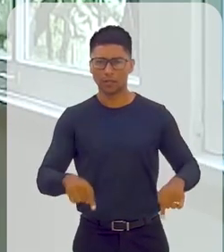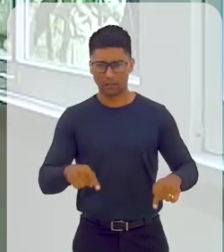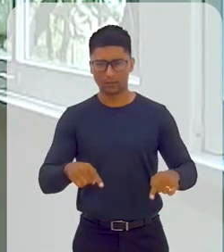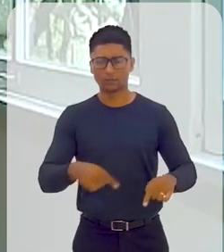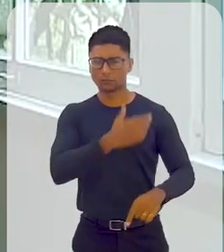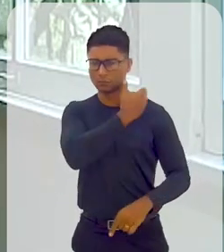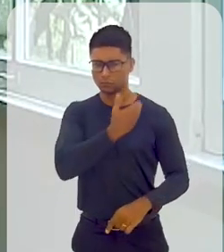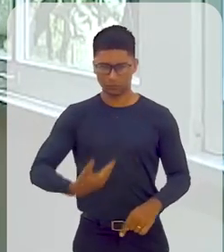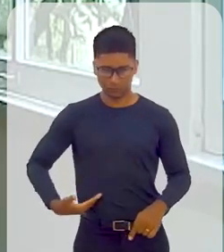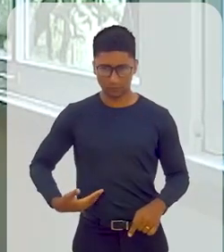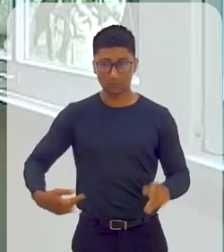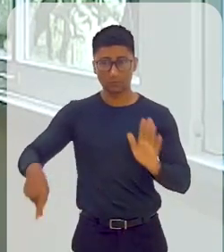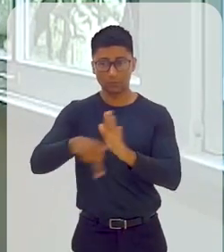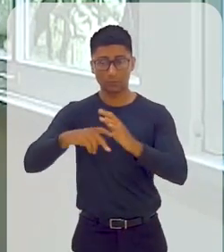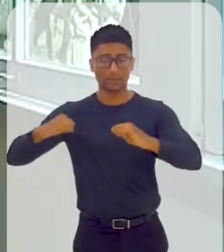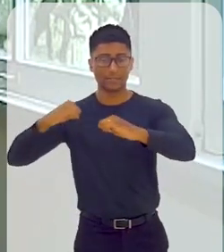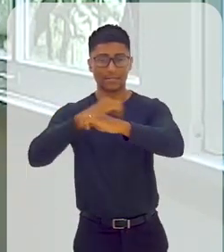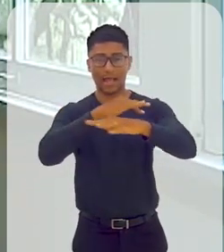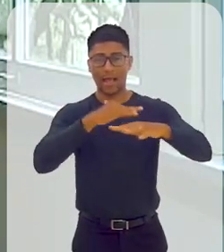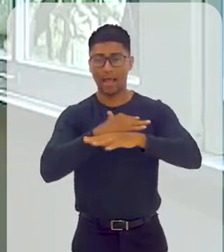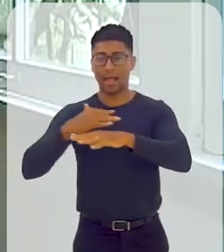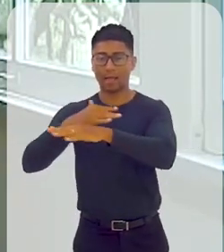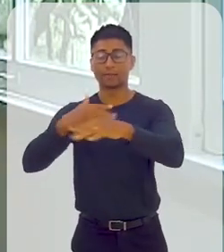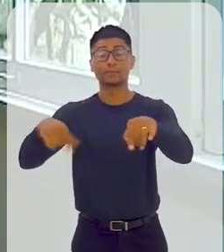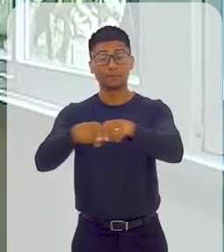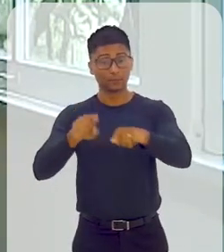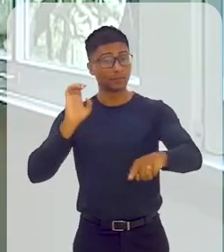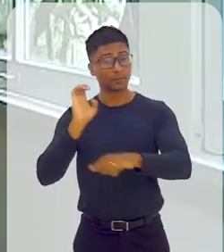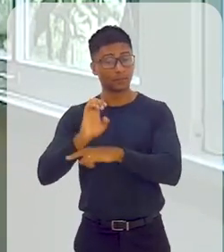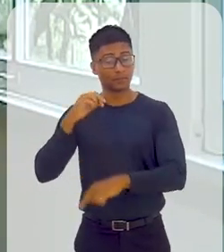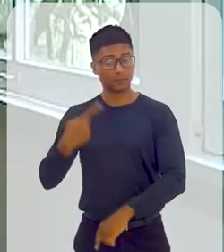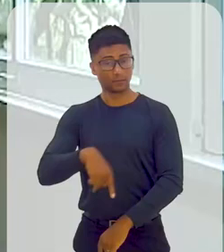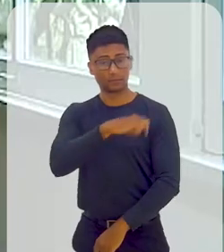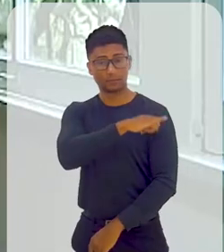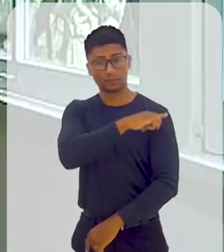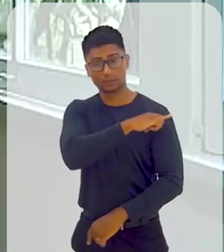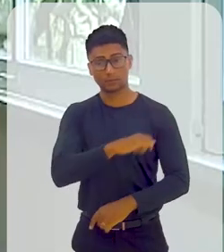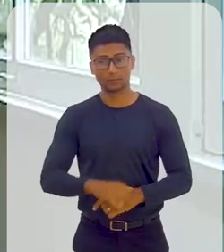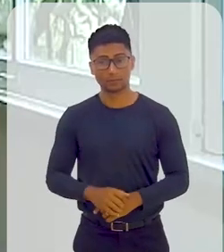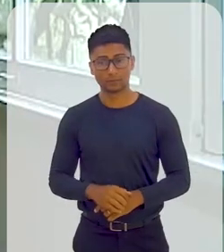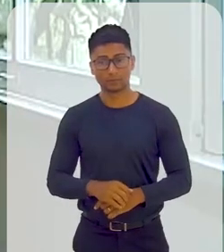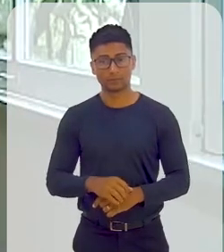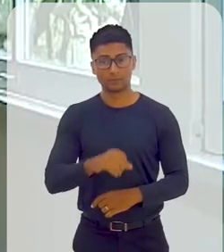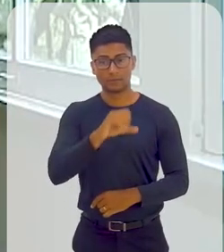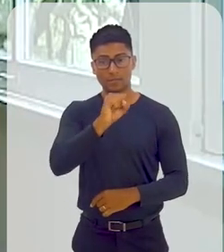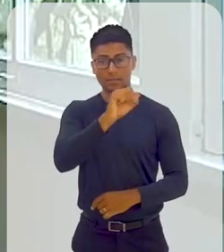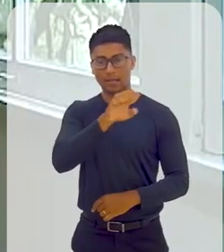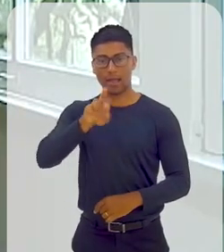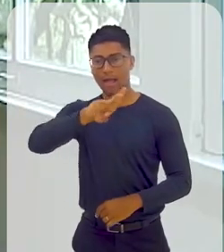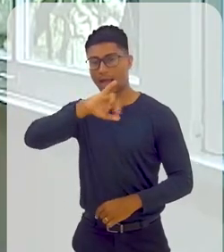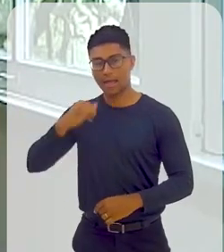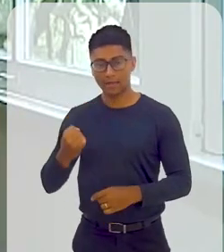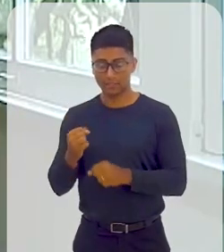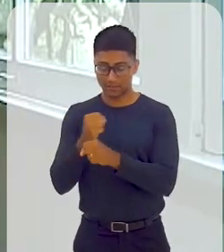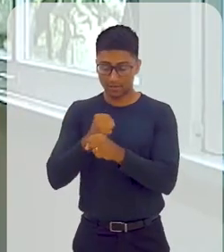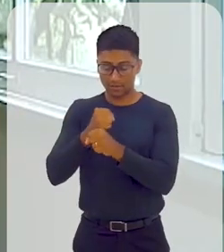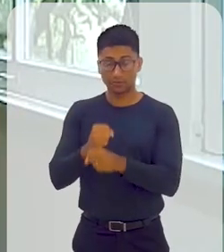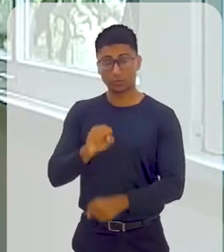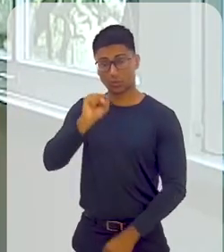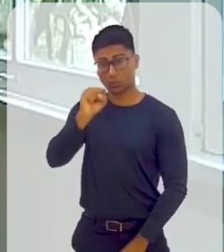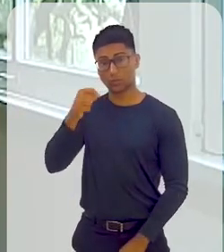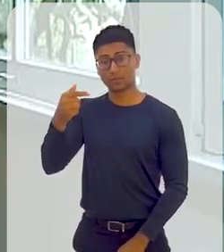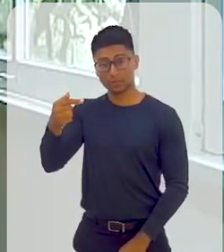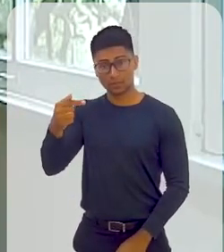públicos dos municípios e do Estado do Rio. A CAERJ completou 87 anos,